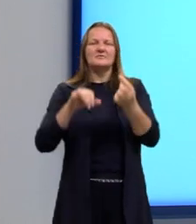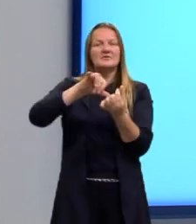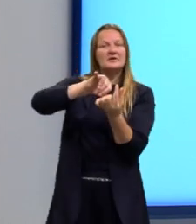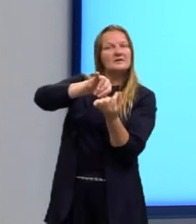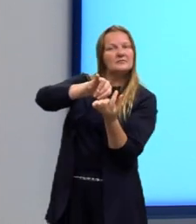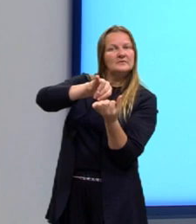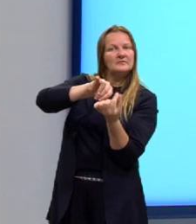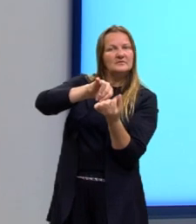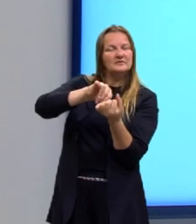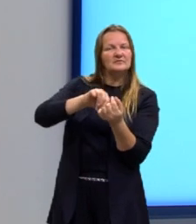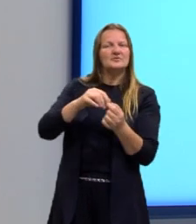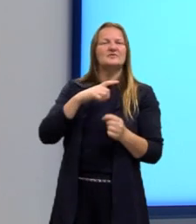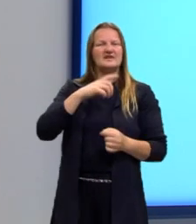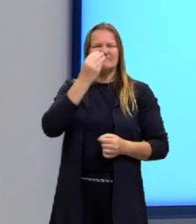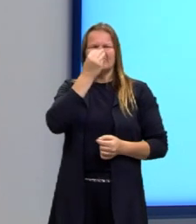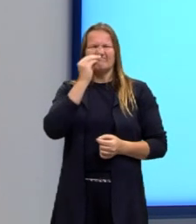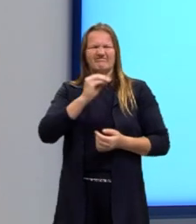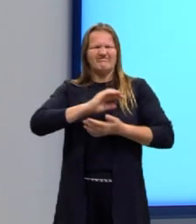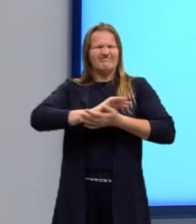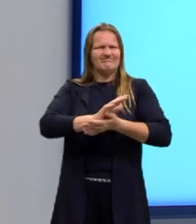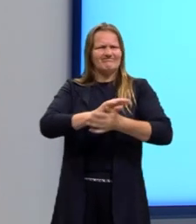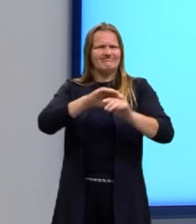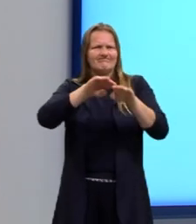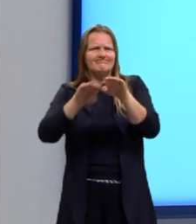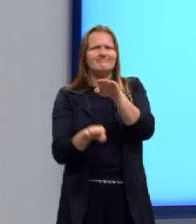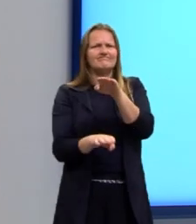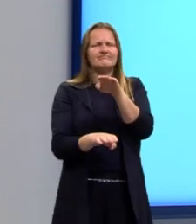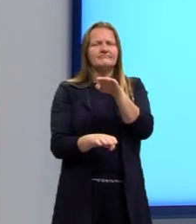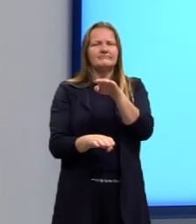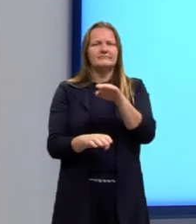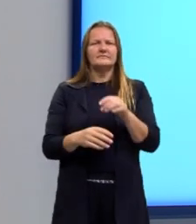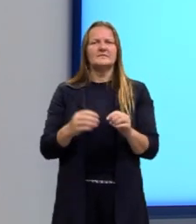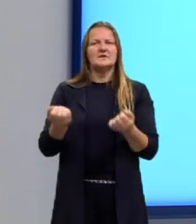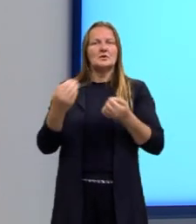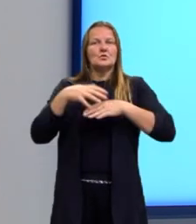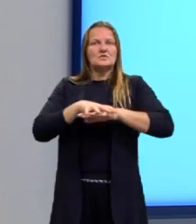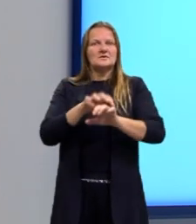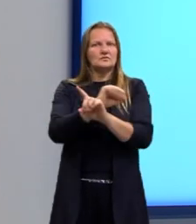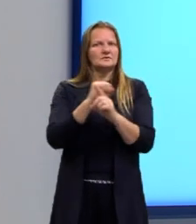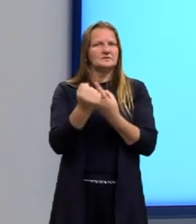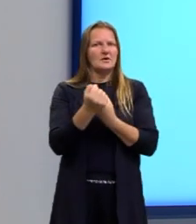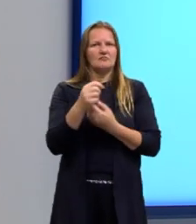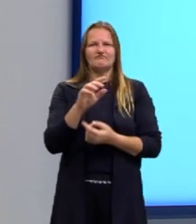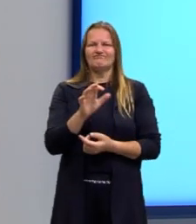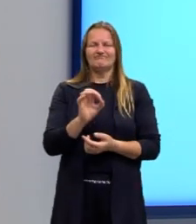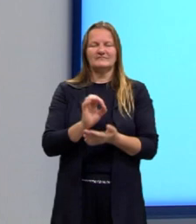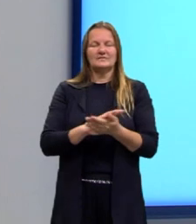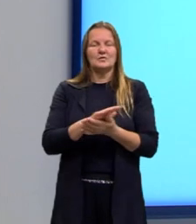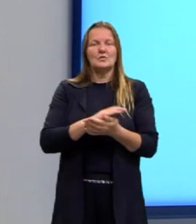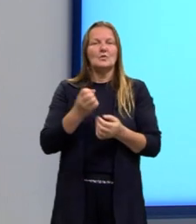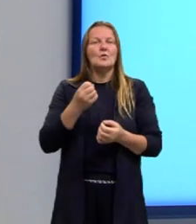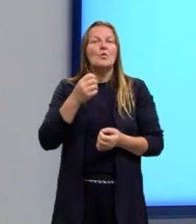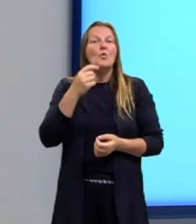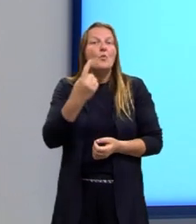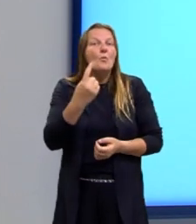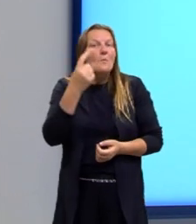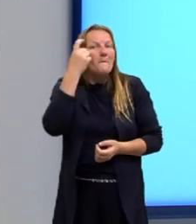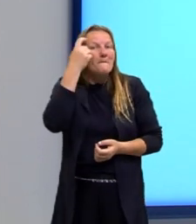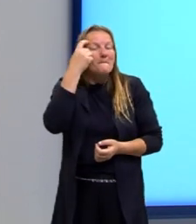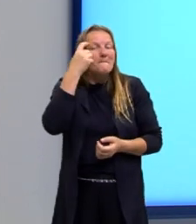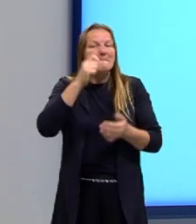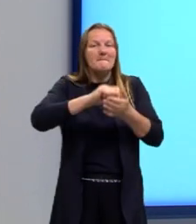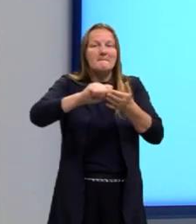lógica da discriminação e não a desejada inclusão social. A gente está falando aqui de uma frase